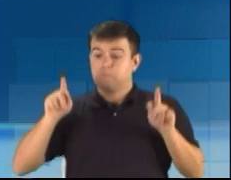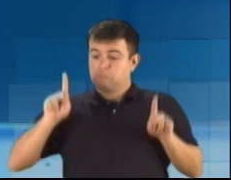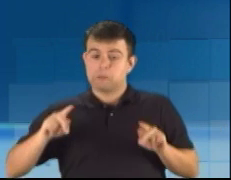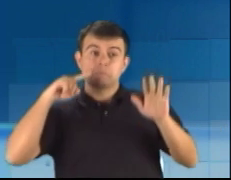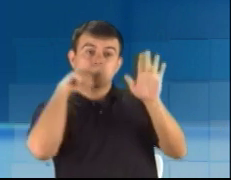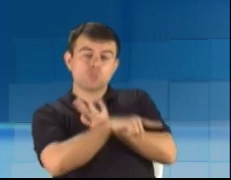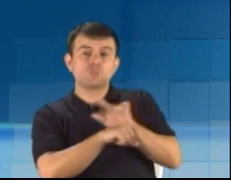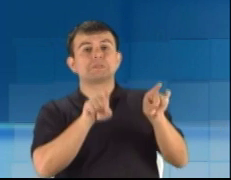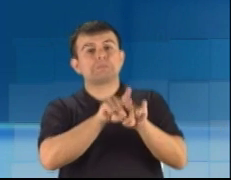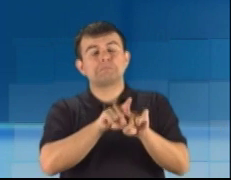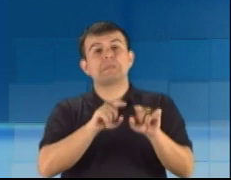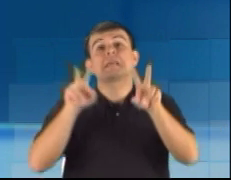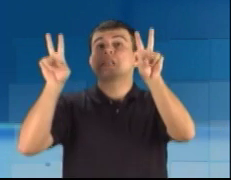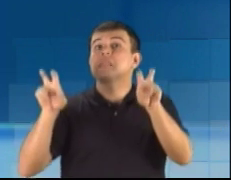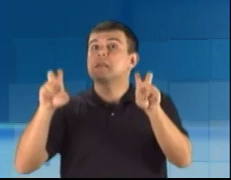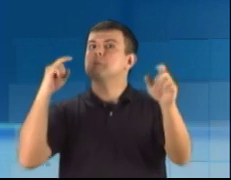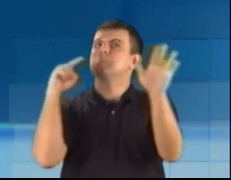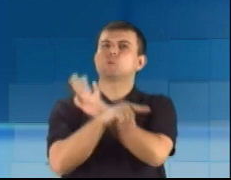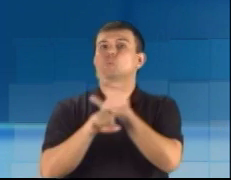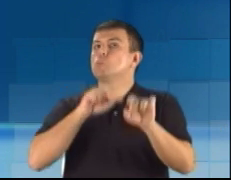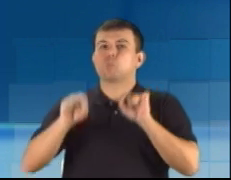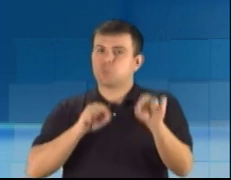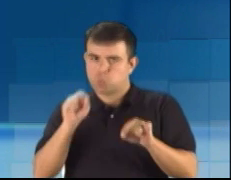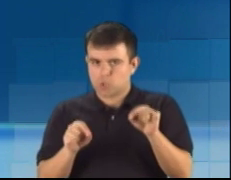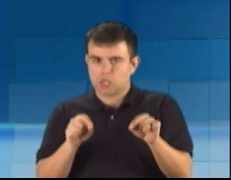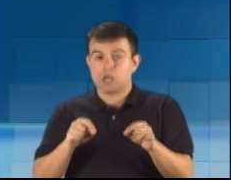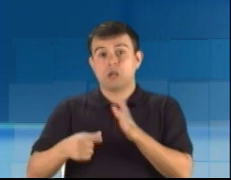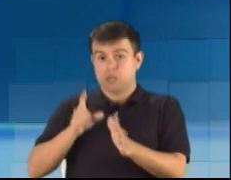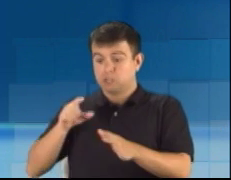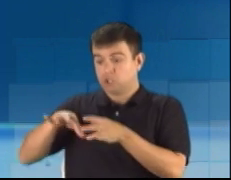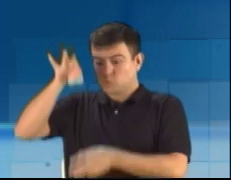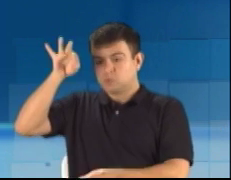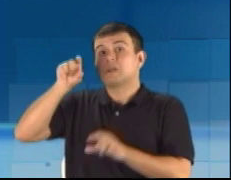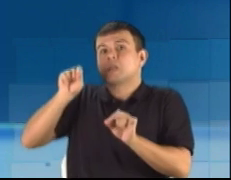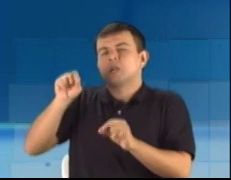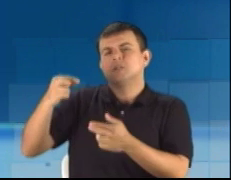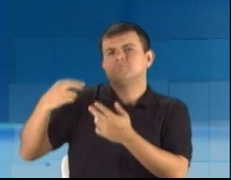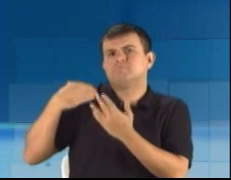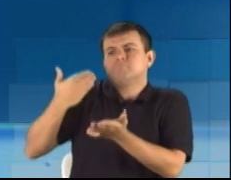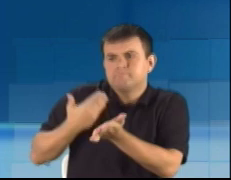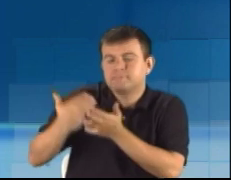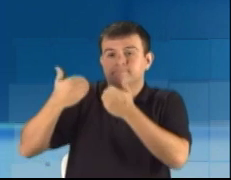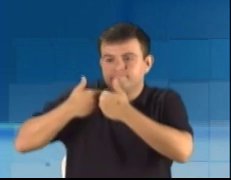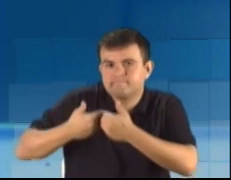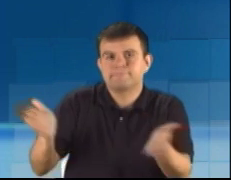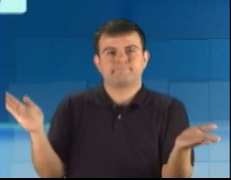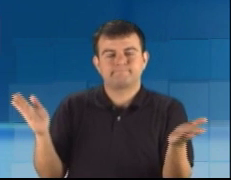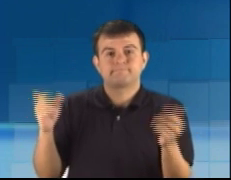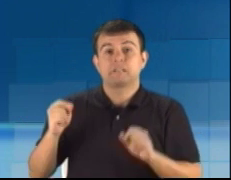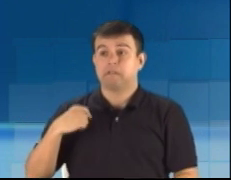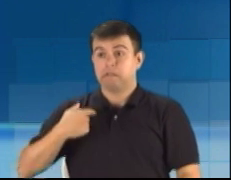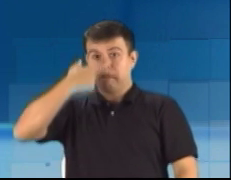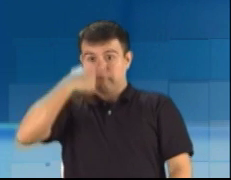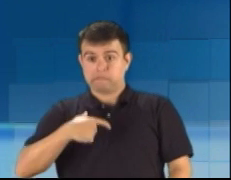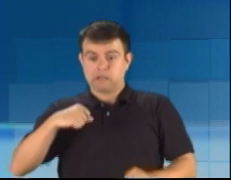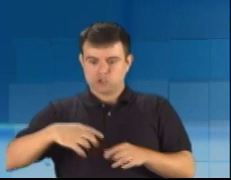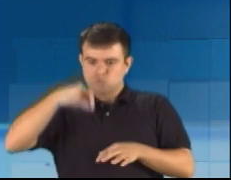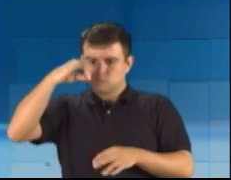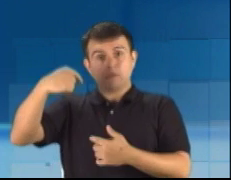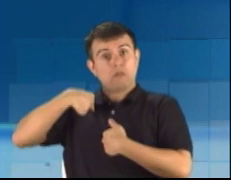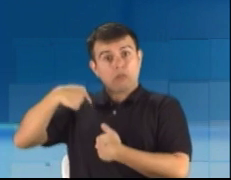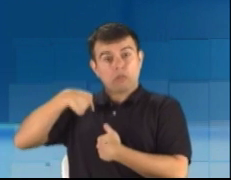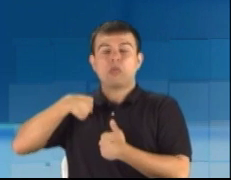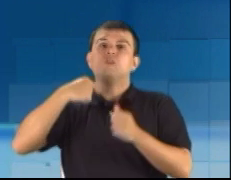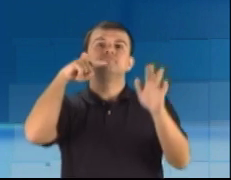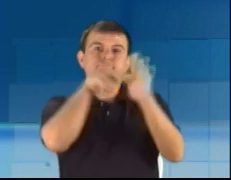tema da pergunta. Um sorteio define quem abre a rodada. O candidato escolhe quem responde a sua pergunta. Todos